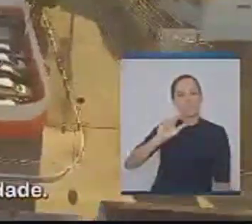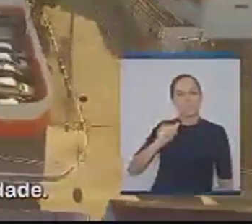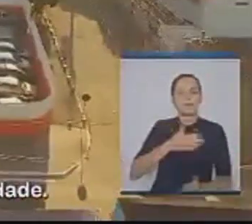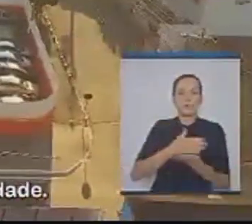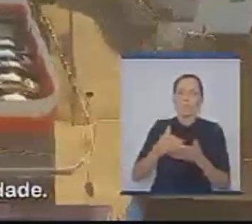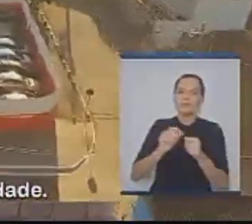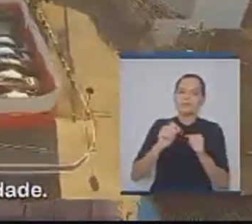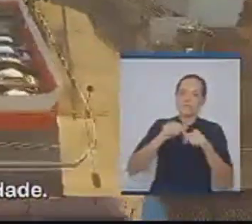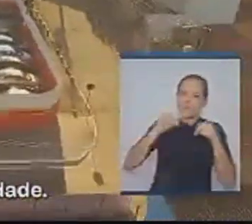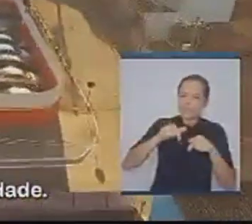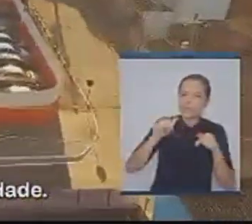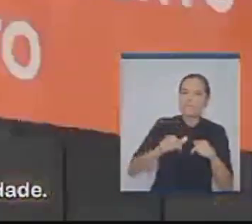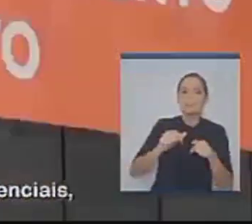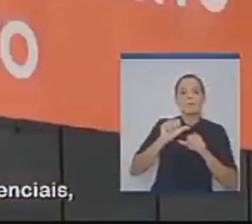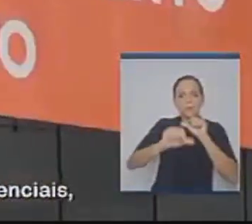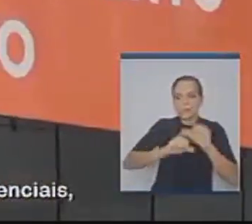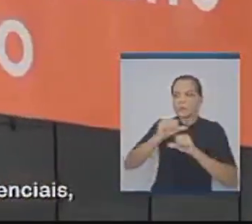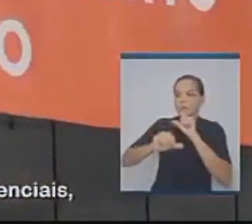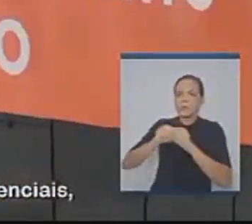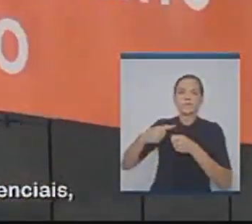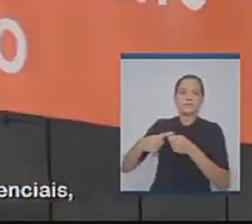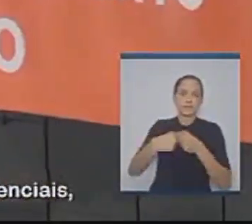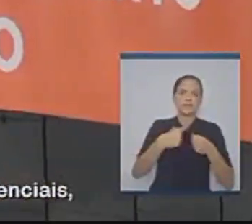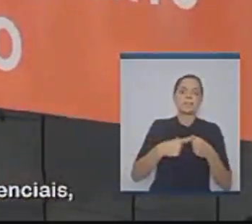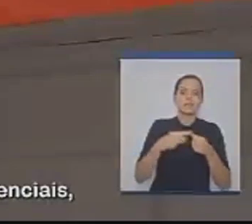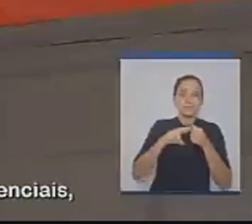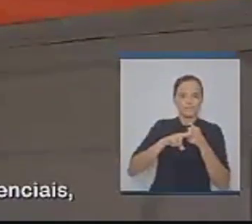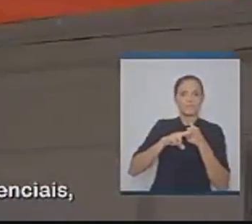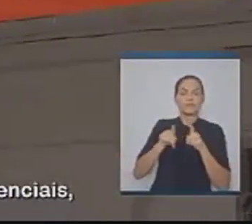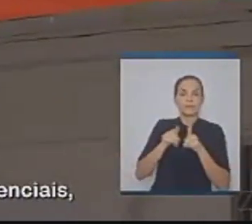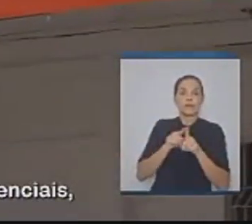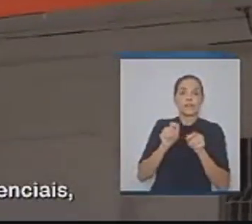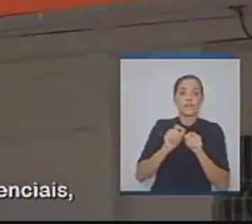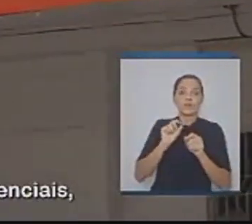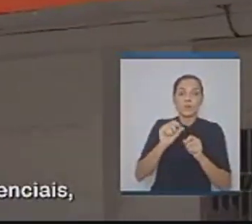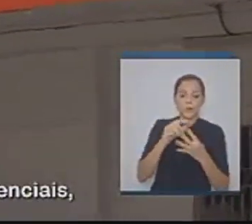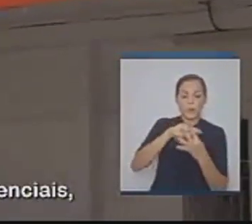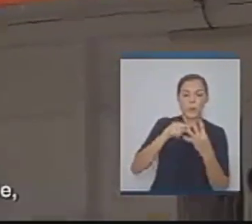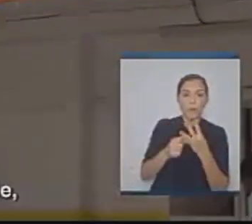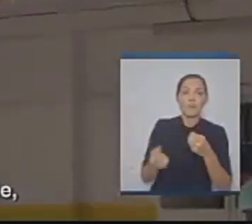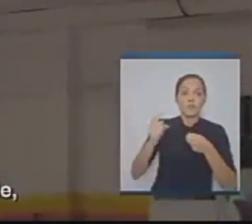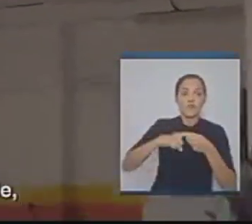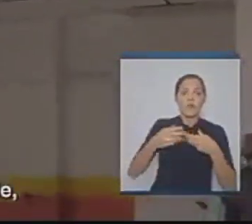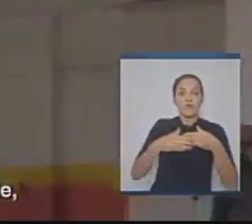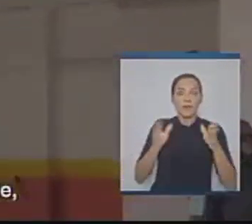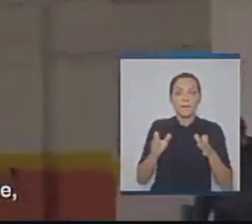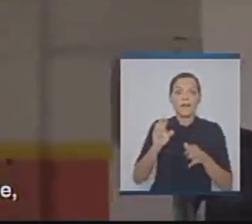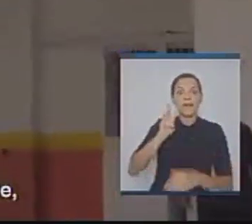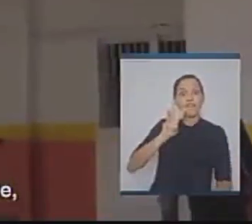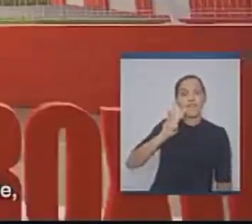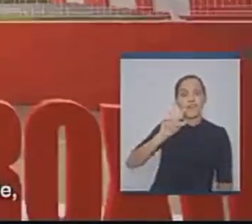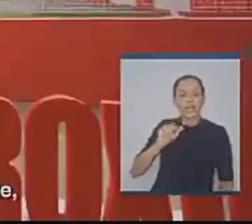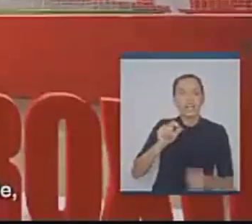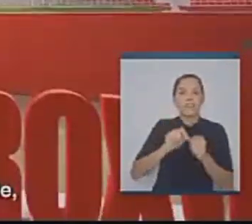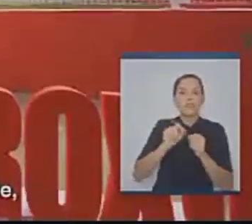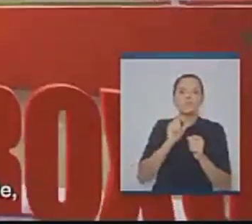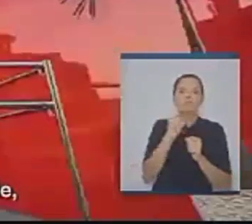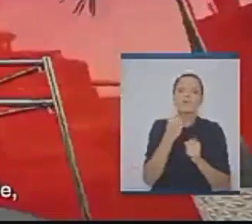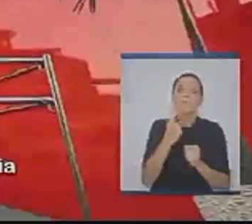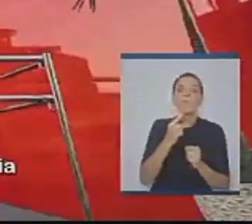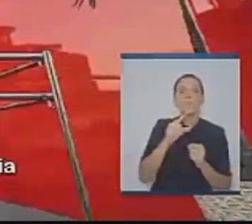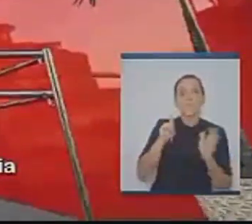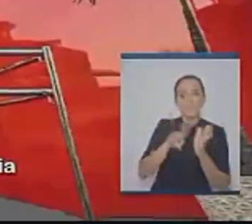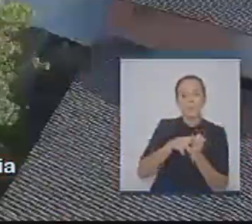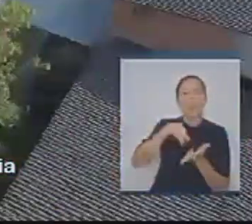começa a fazer um reviravolta na cidade. Ele reabre todas as 4 unidades emergenciais. E o Vaguinho botou um posto de